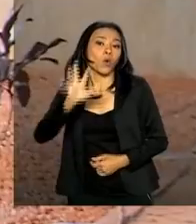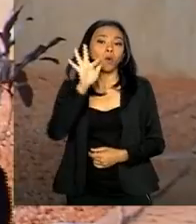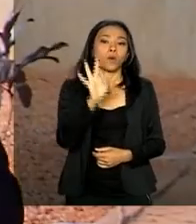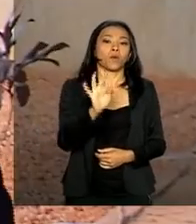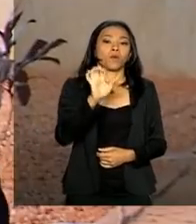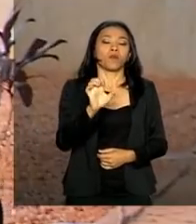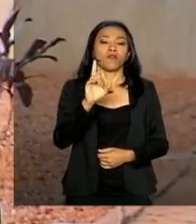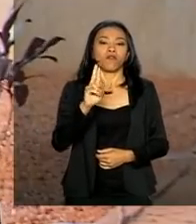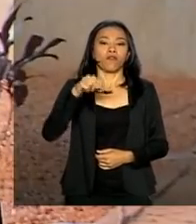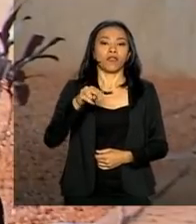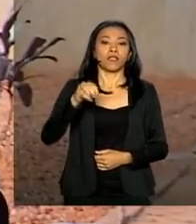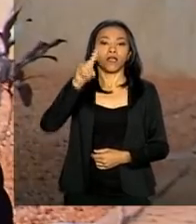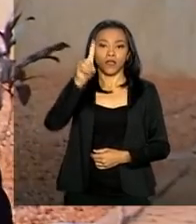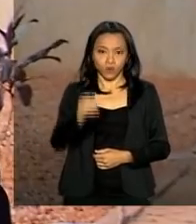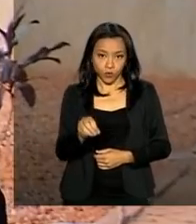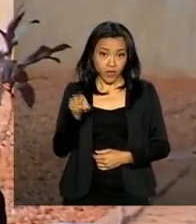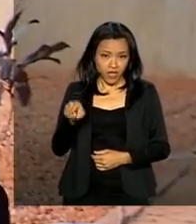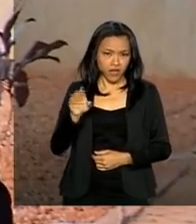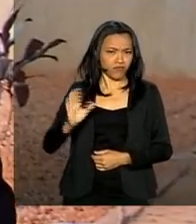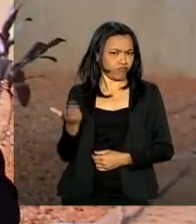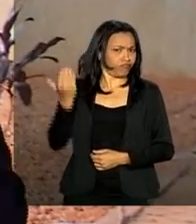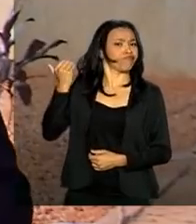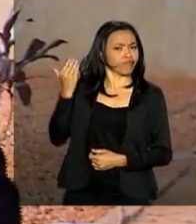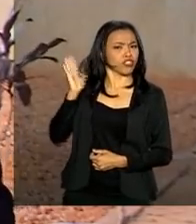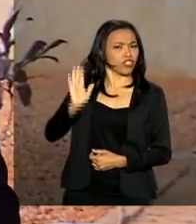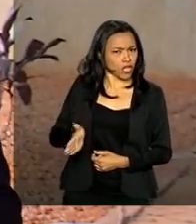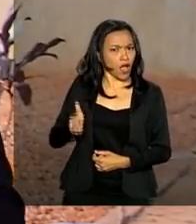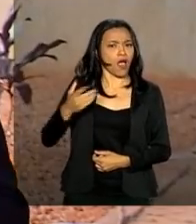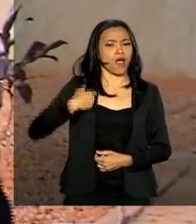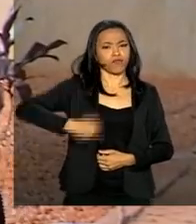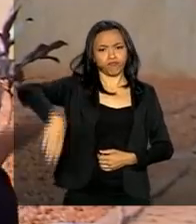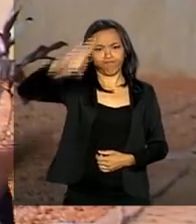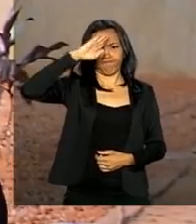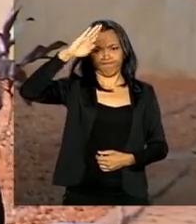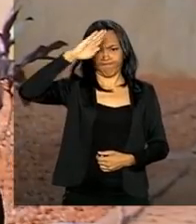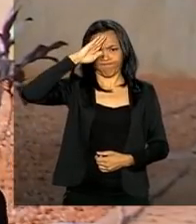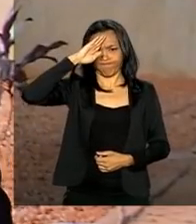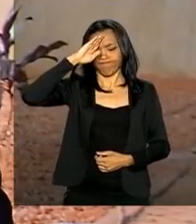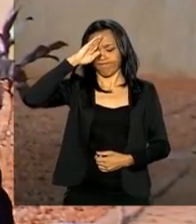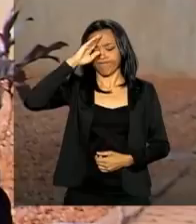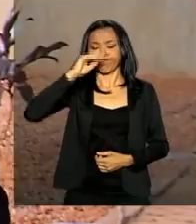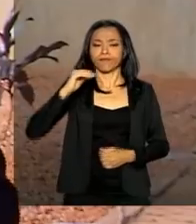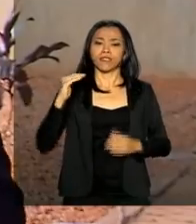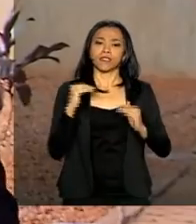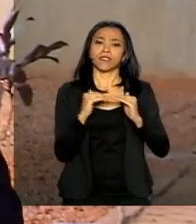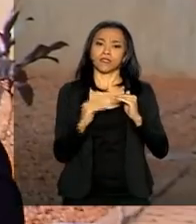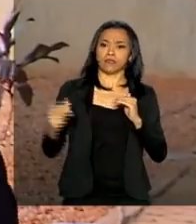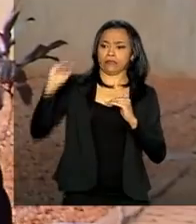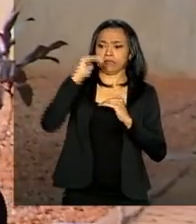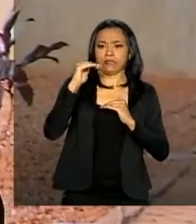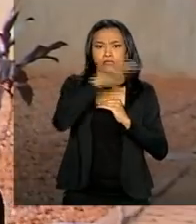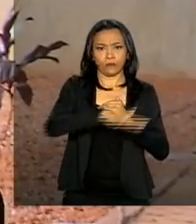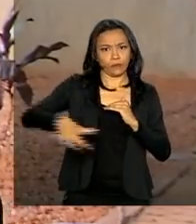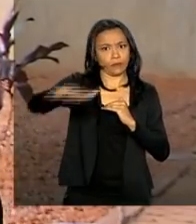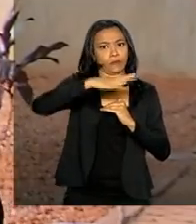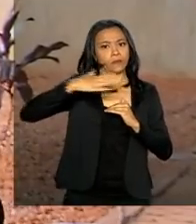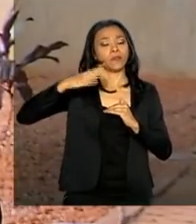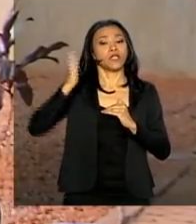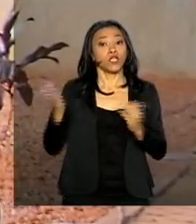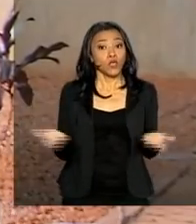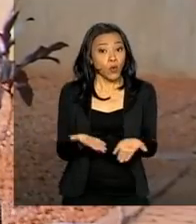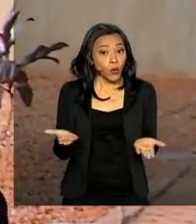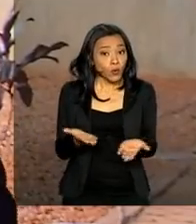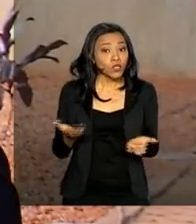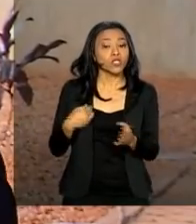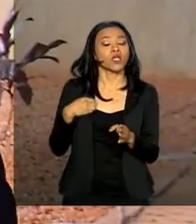Silva. Ele foi chefe do Estado-Maior do Exército, entre vários cargos que ocupou, e atualmente assessora